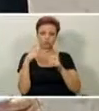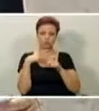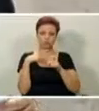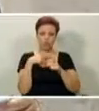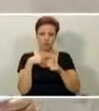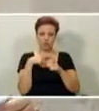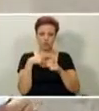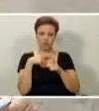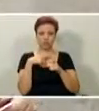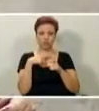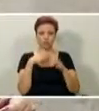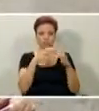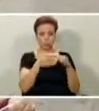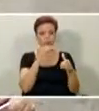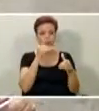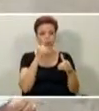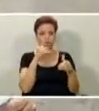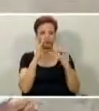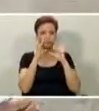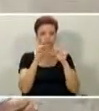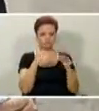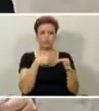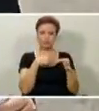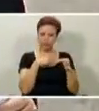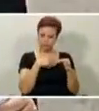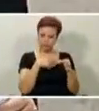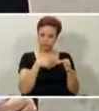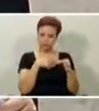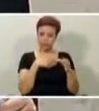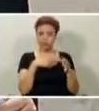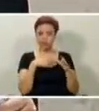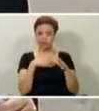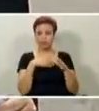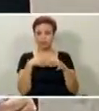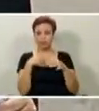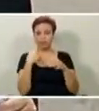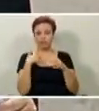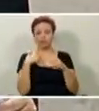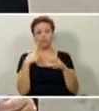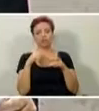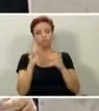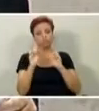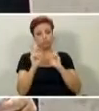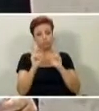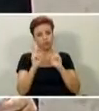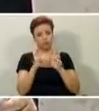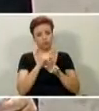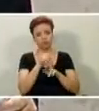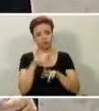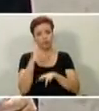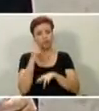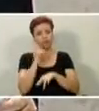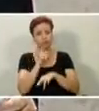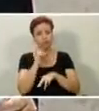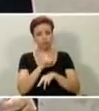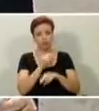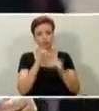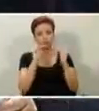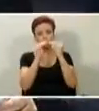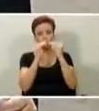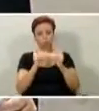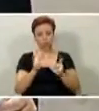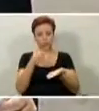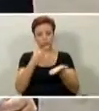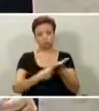empregados dessas empresas, DSP Turismo, eu espero que a gente consiga chegar a um consenso aqui